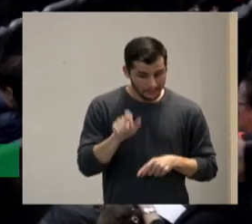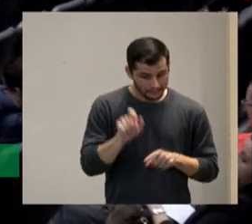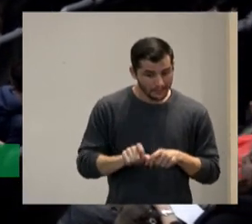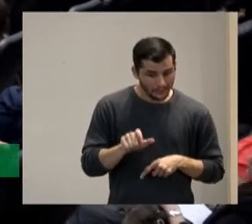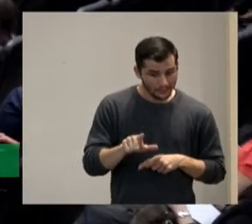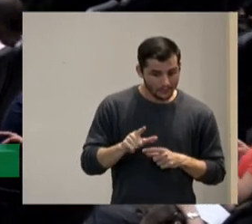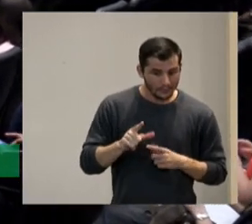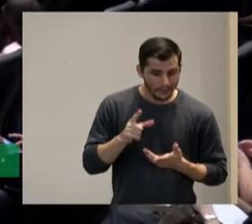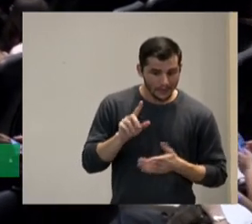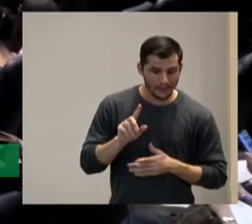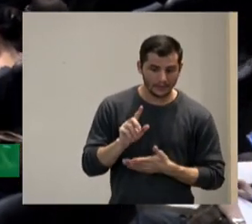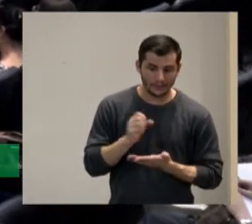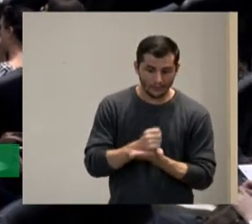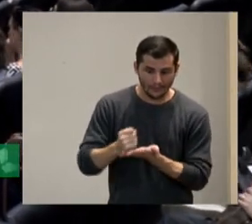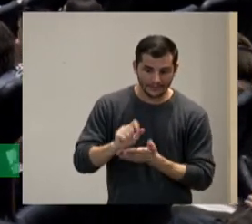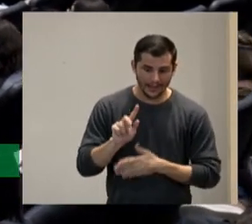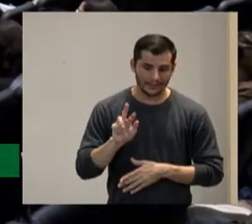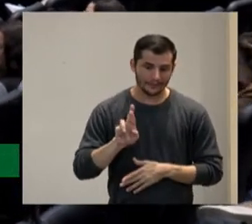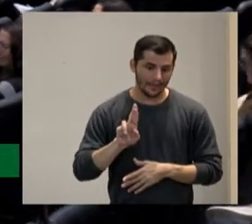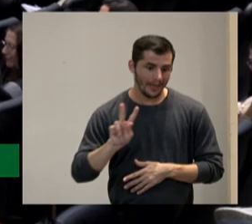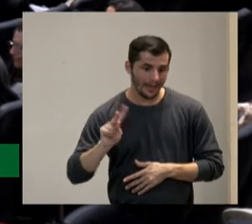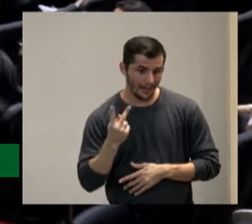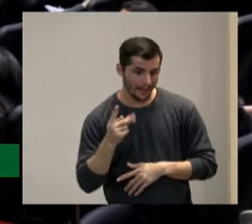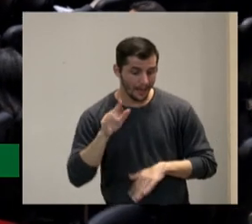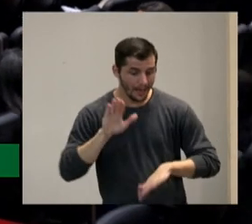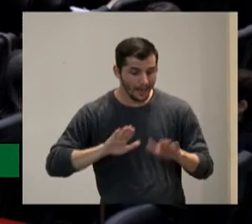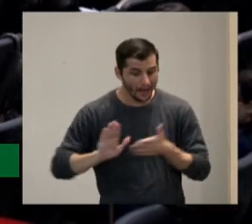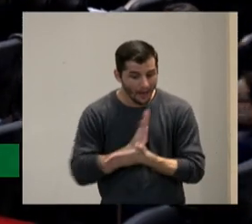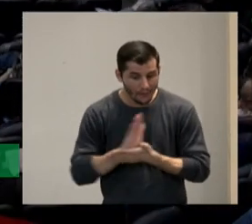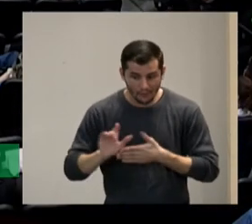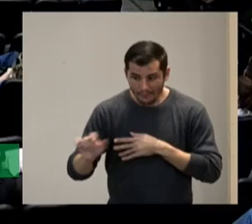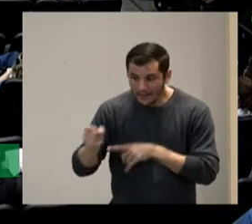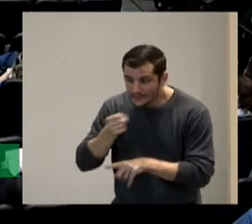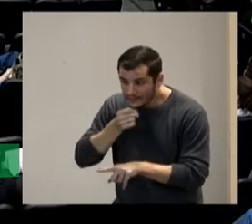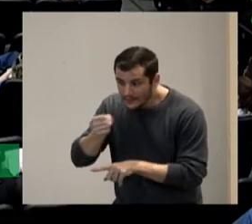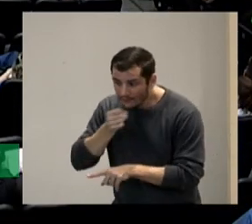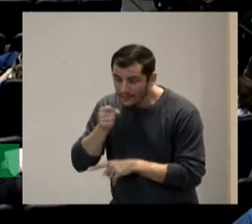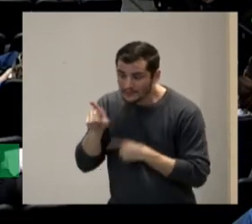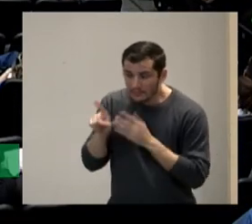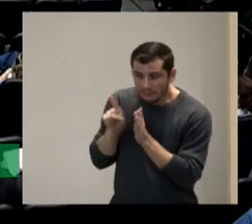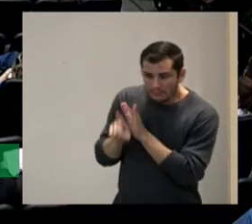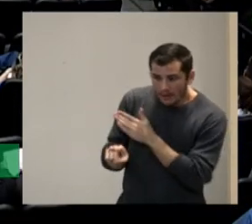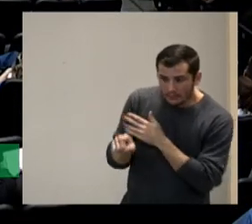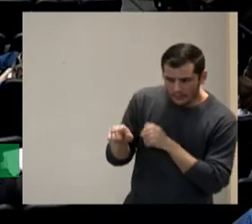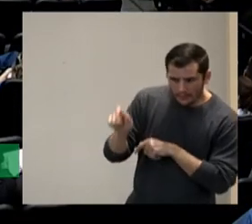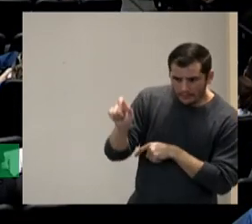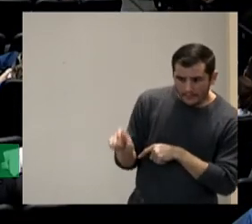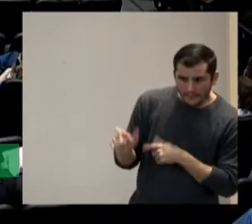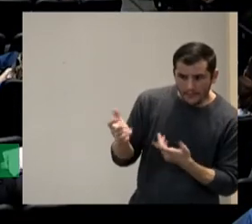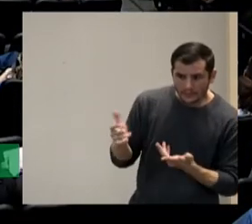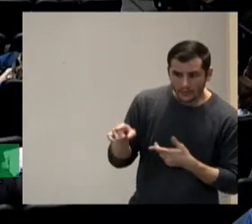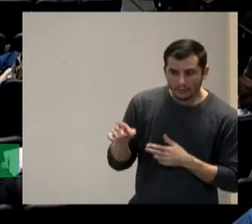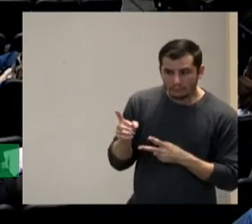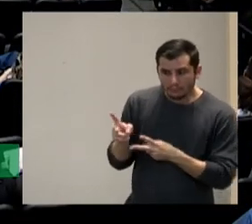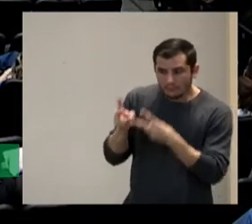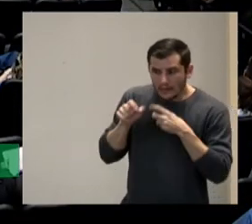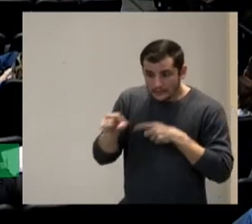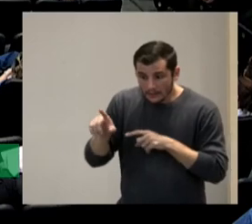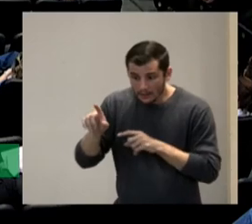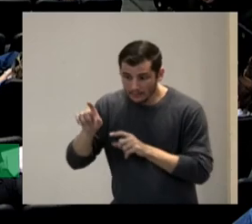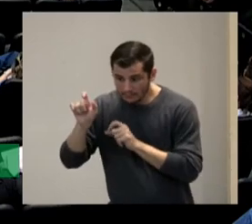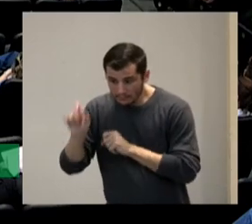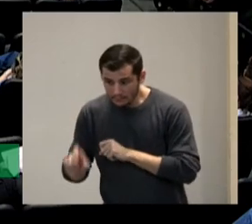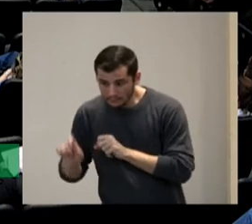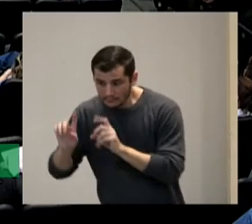que algumas vezes já ela foi entrevistar a pessoa na hora da entrevista ela percebeu que a pessoa era PCD aí